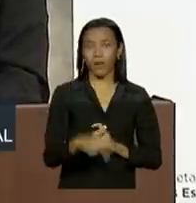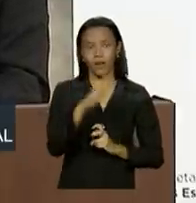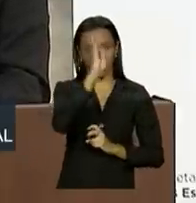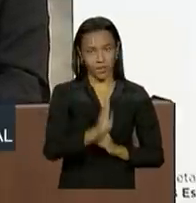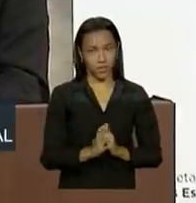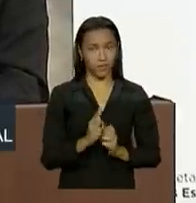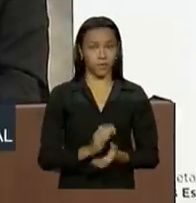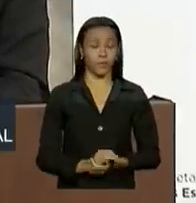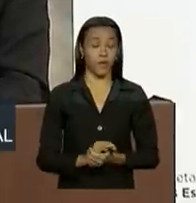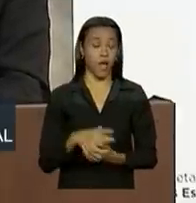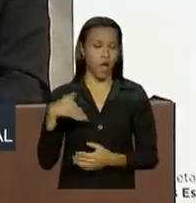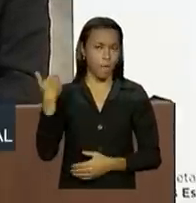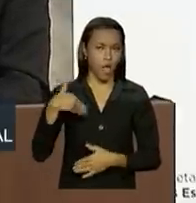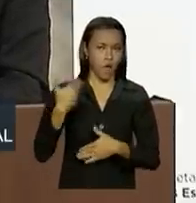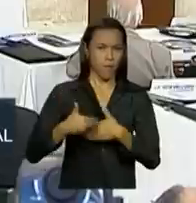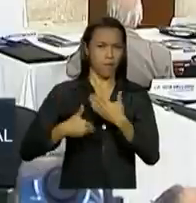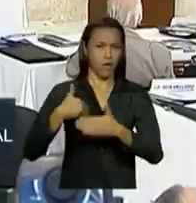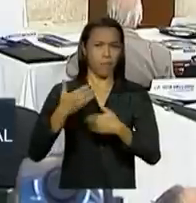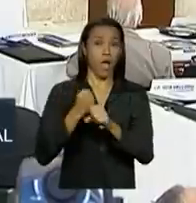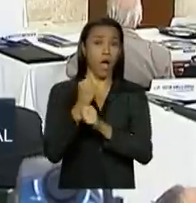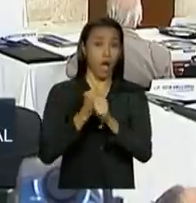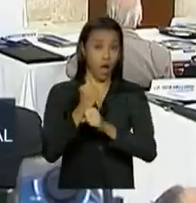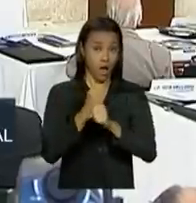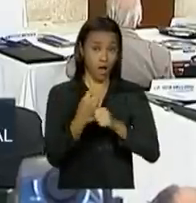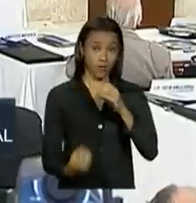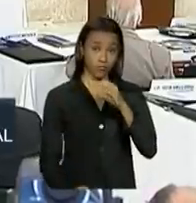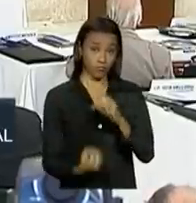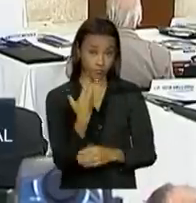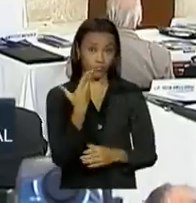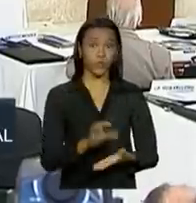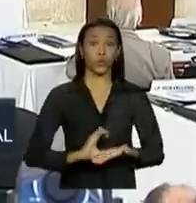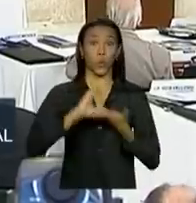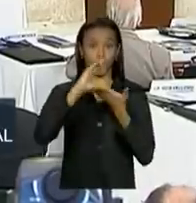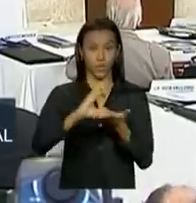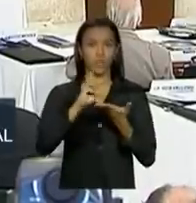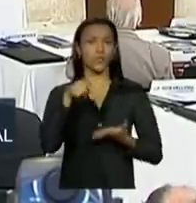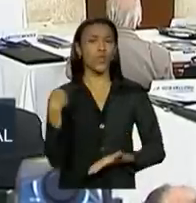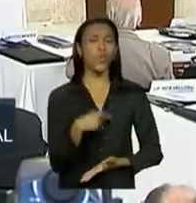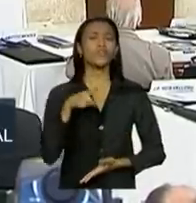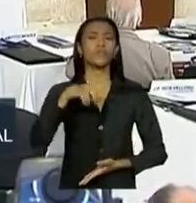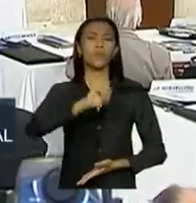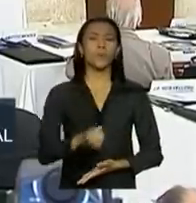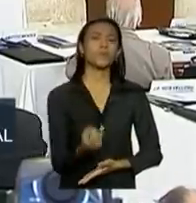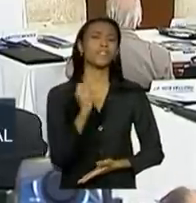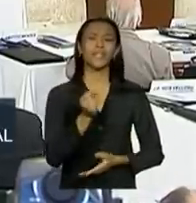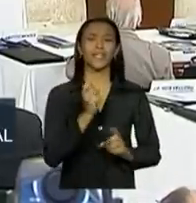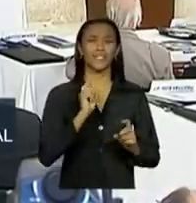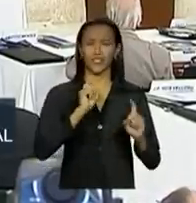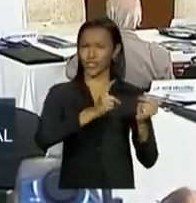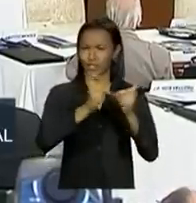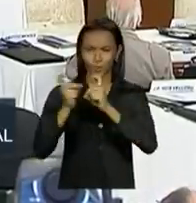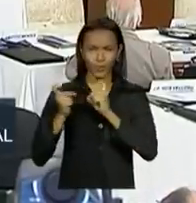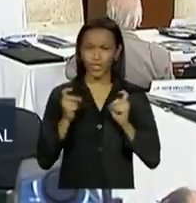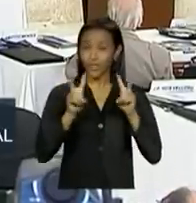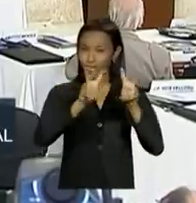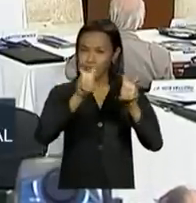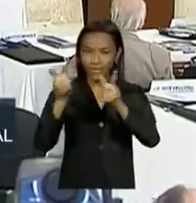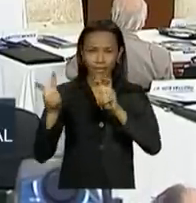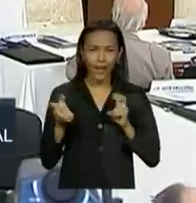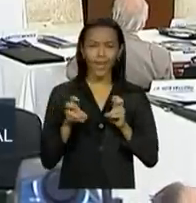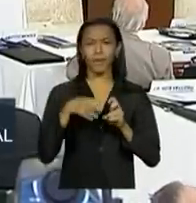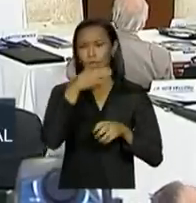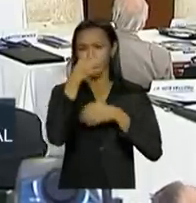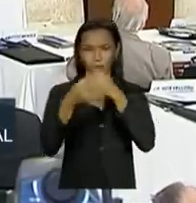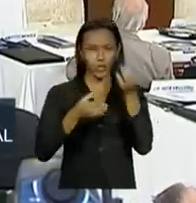anos de existência do Conselho, nós tivemos a oportunidade de debater temas e pensamentos de